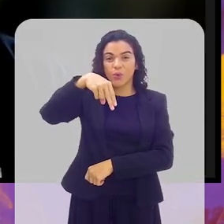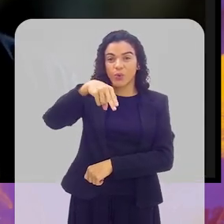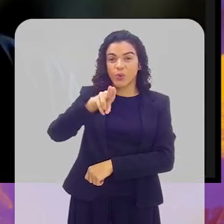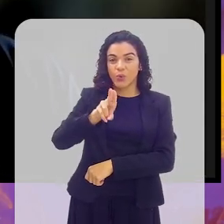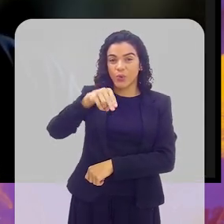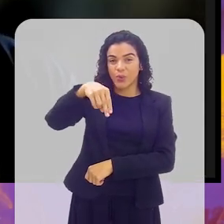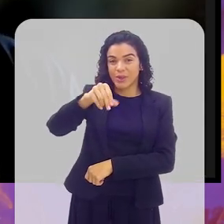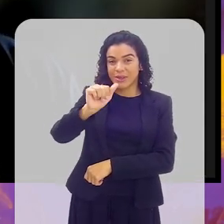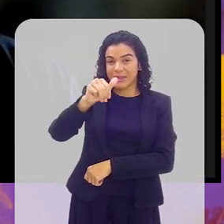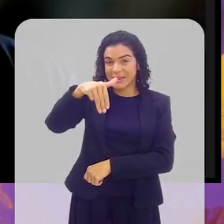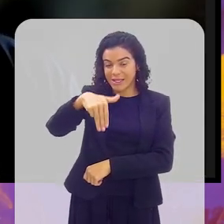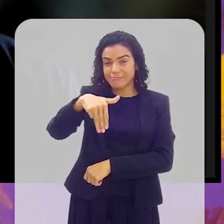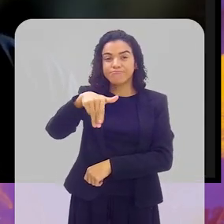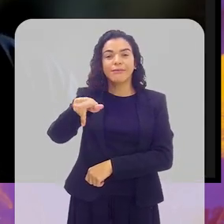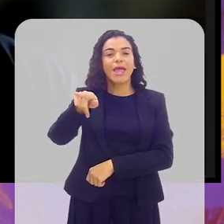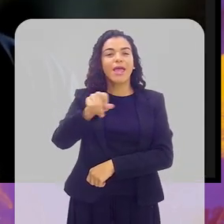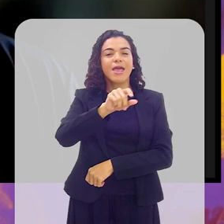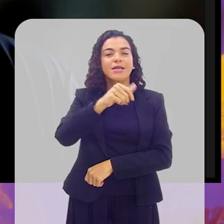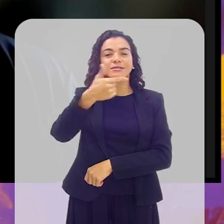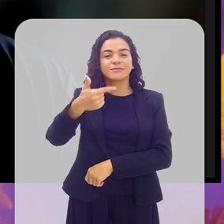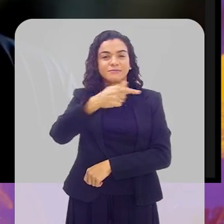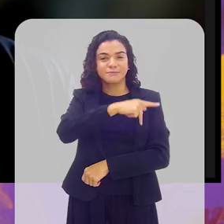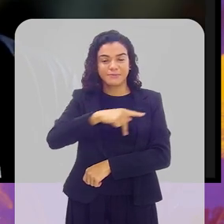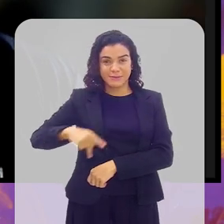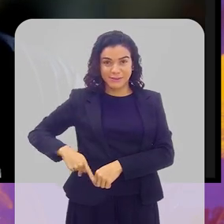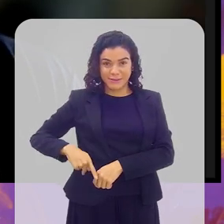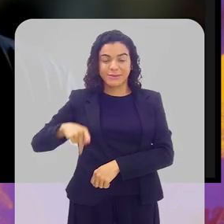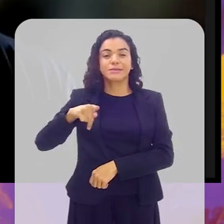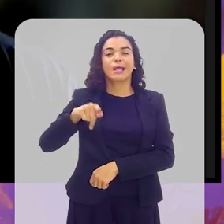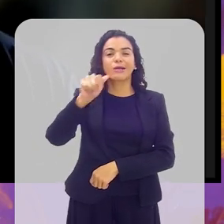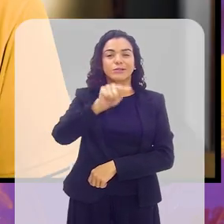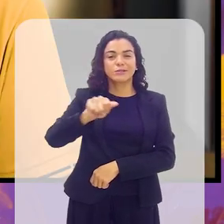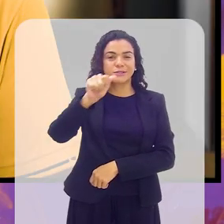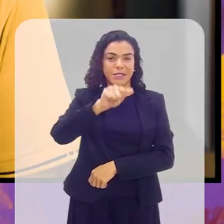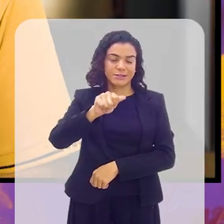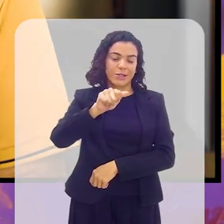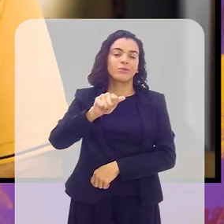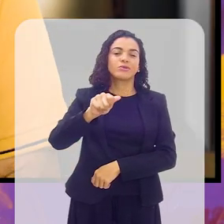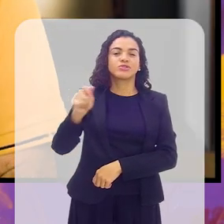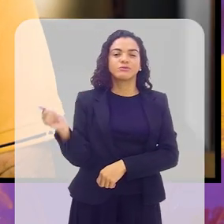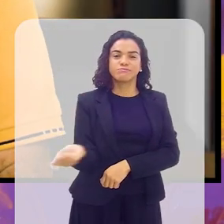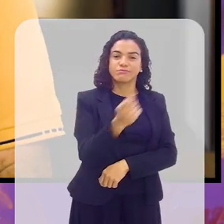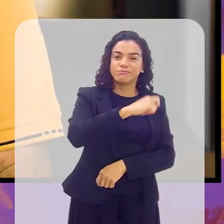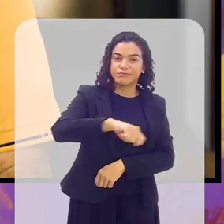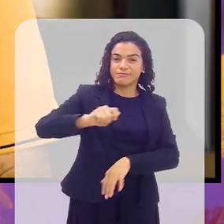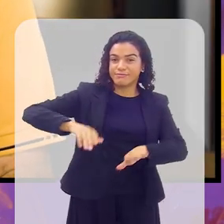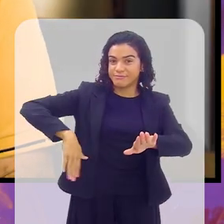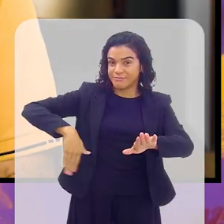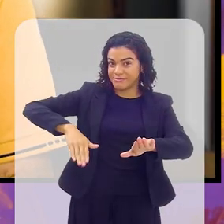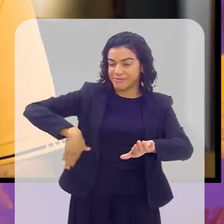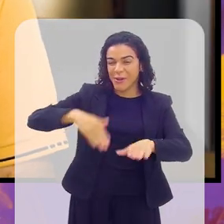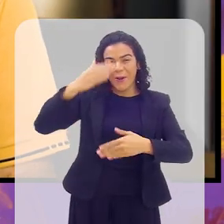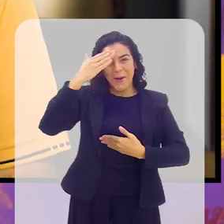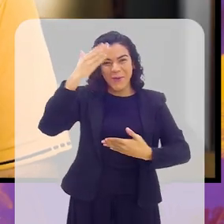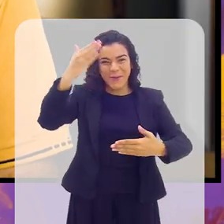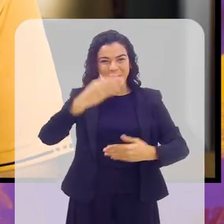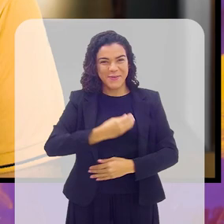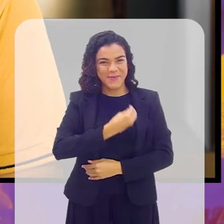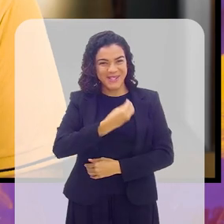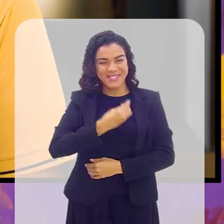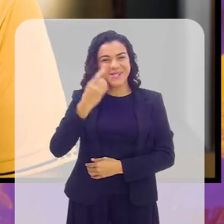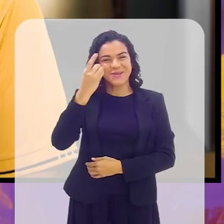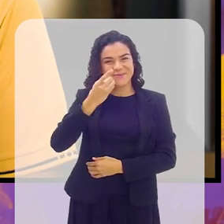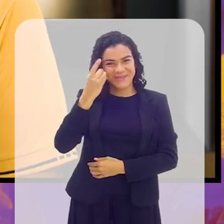-presidente e diretor de marketing da Associação de Beach Tênis. Deputado, mais uma vez obrigado pela sua presença